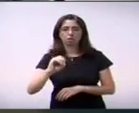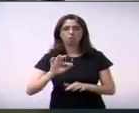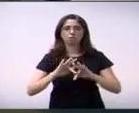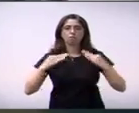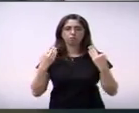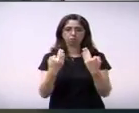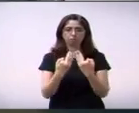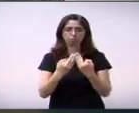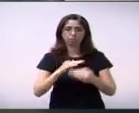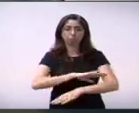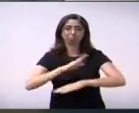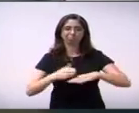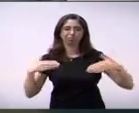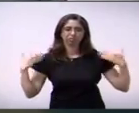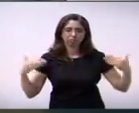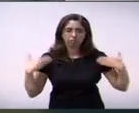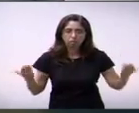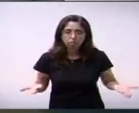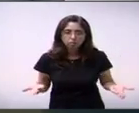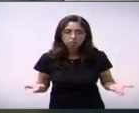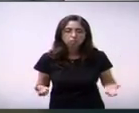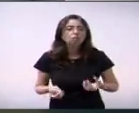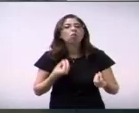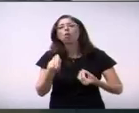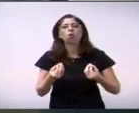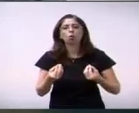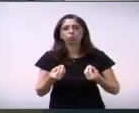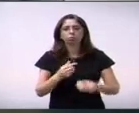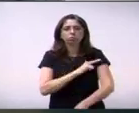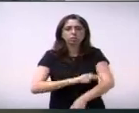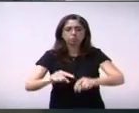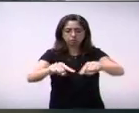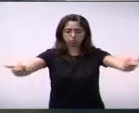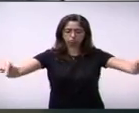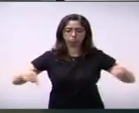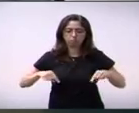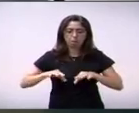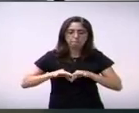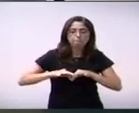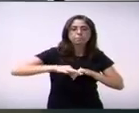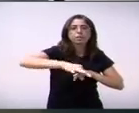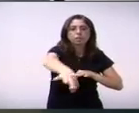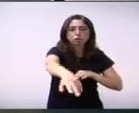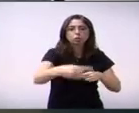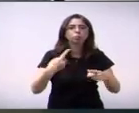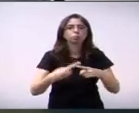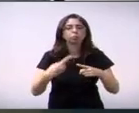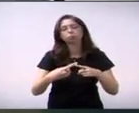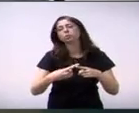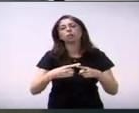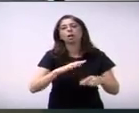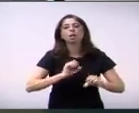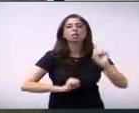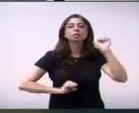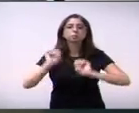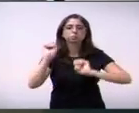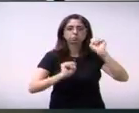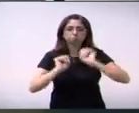e a pista, vai arrebentar a pista, então, para respeitar a poligonal, só porque a Galvani explora essa área?